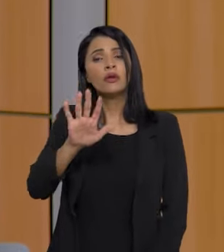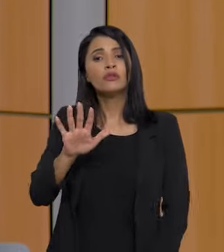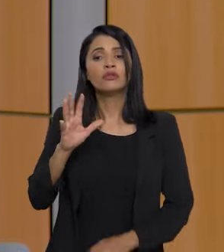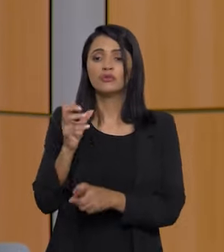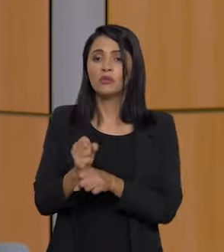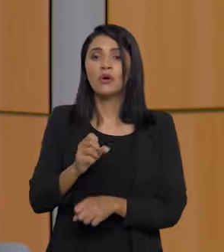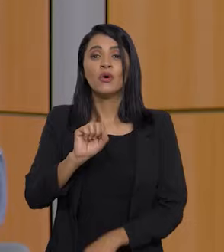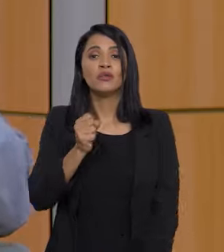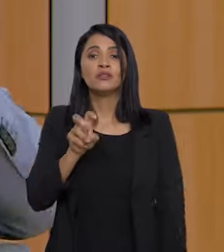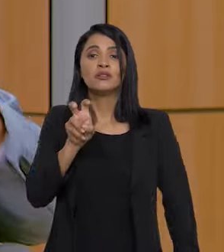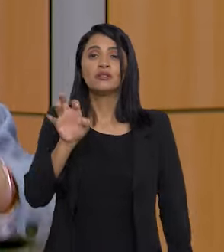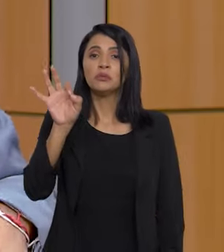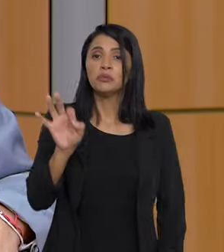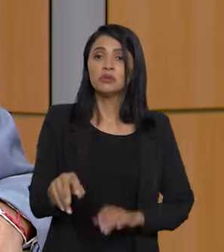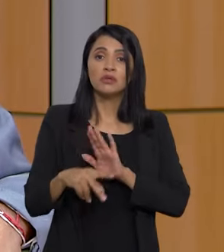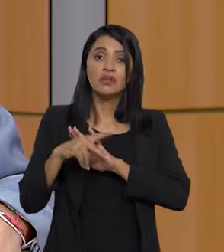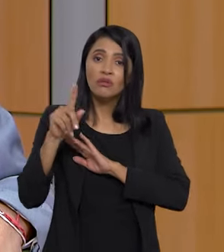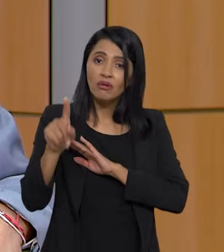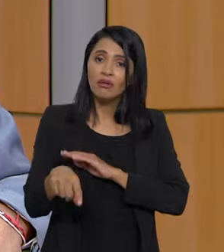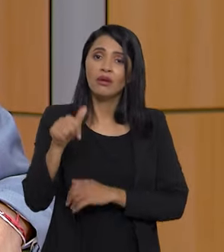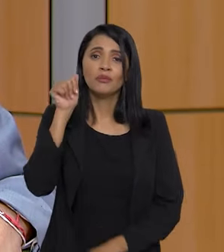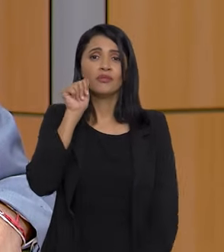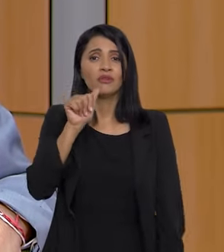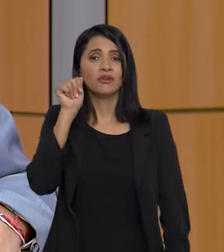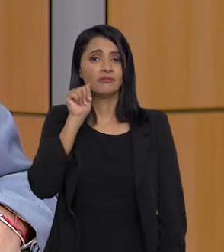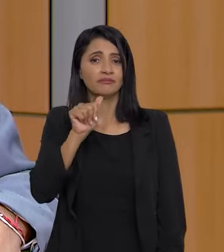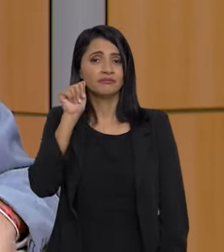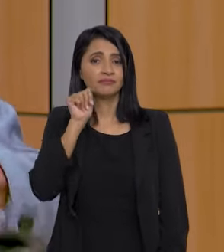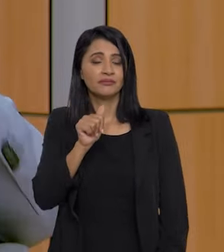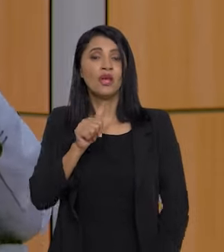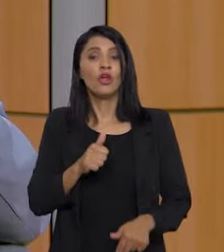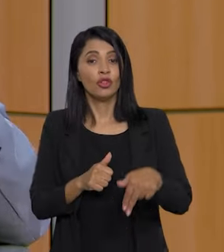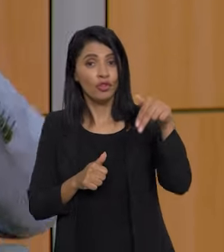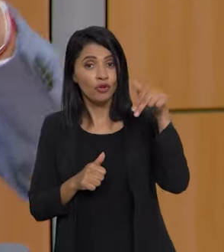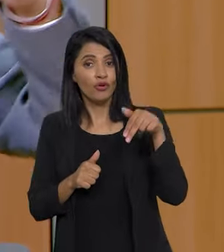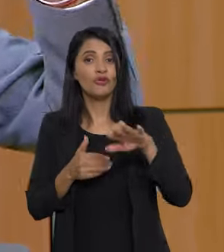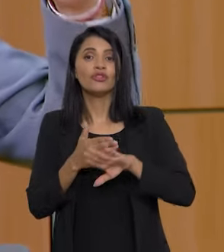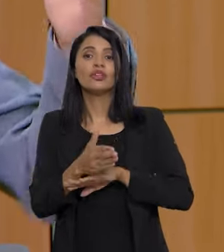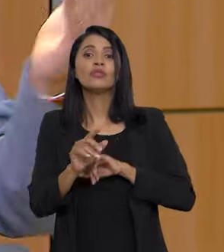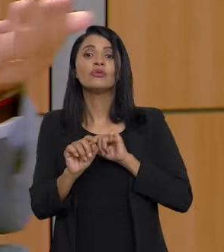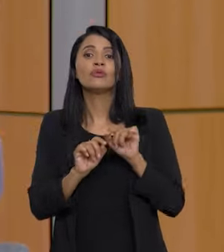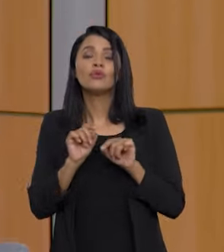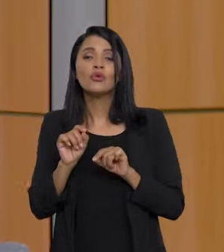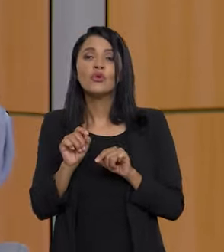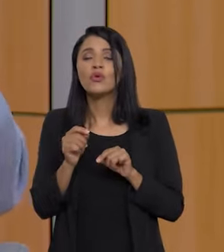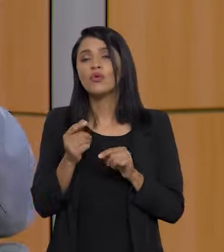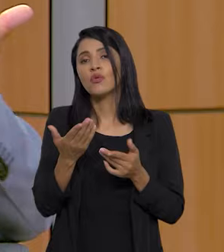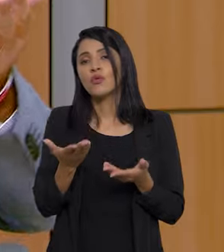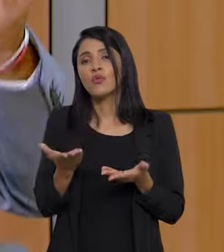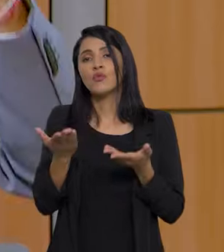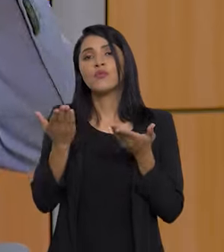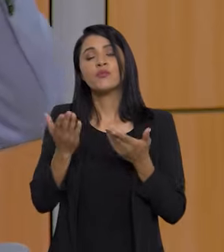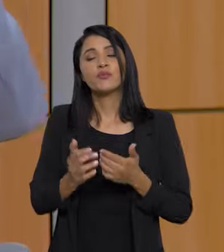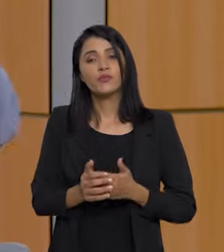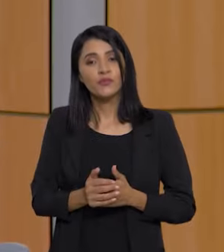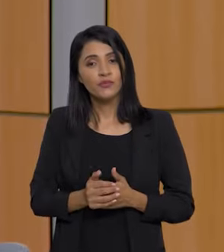85% é de mulheres. No Norte, entraram os